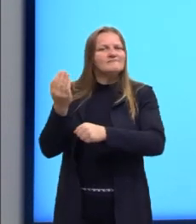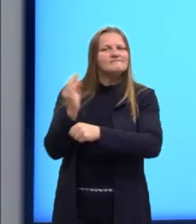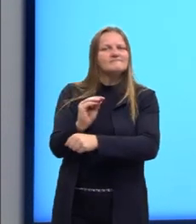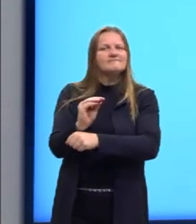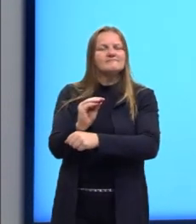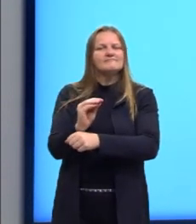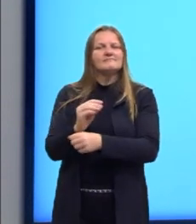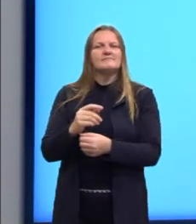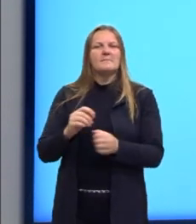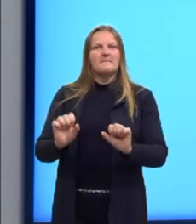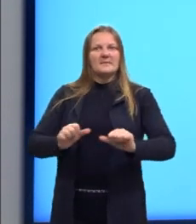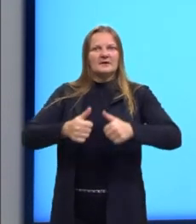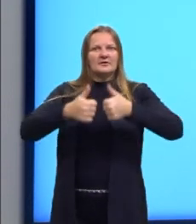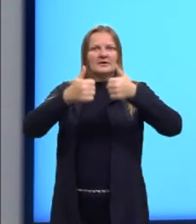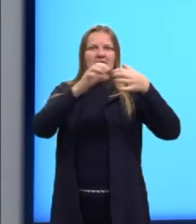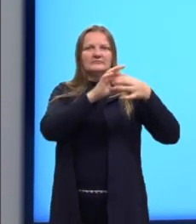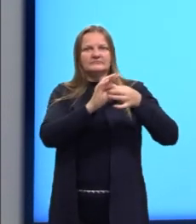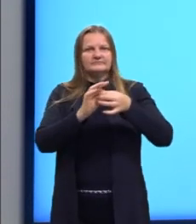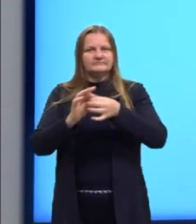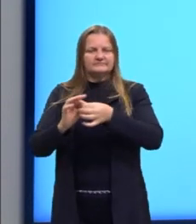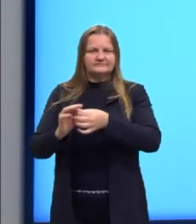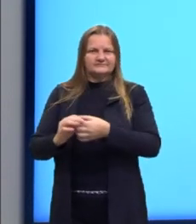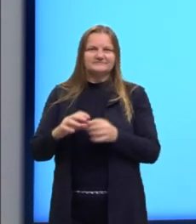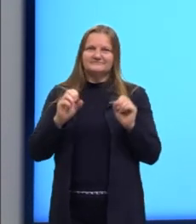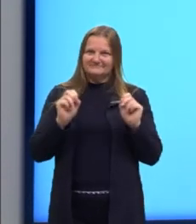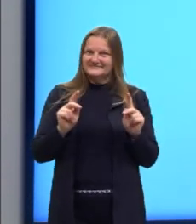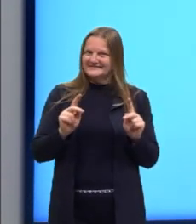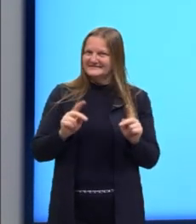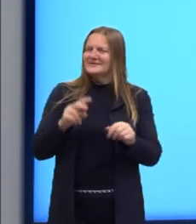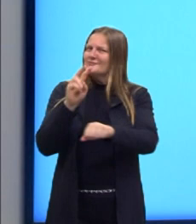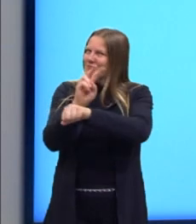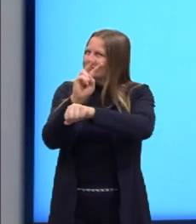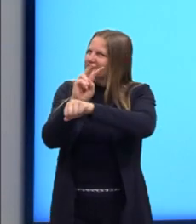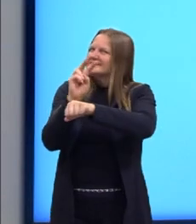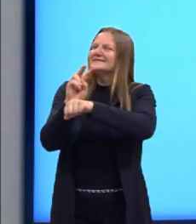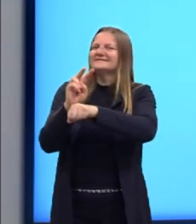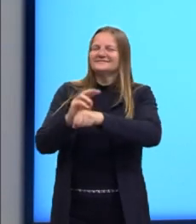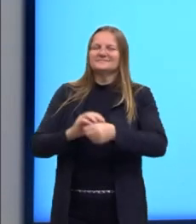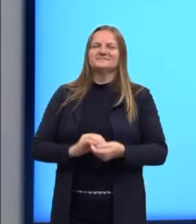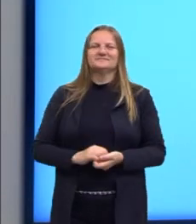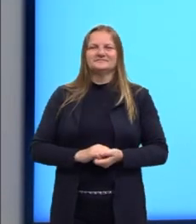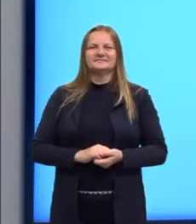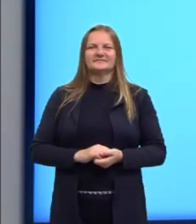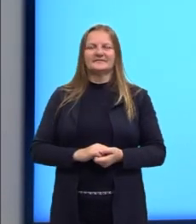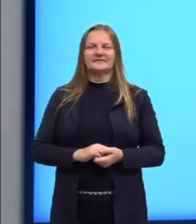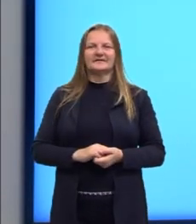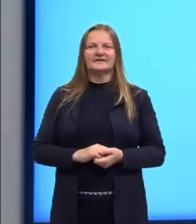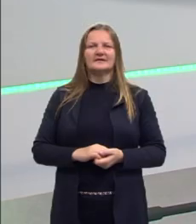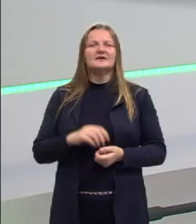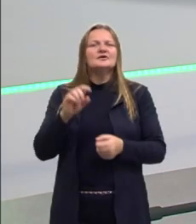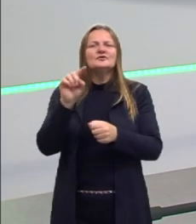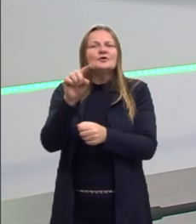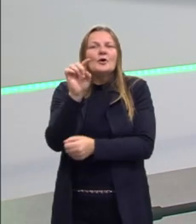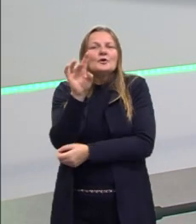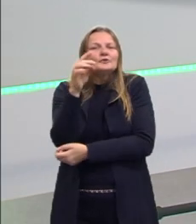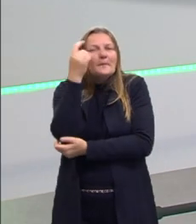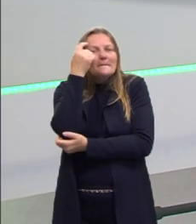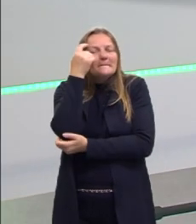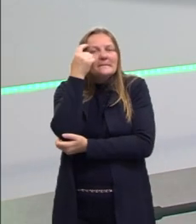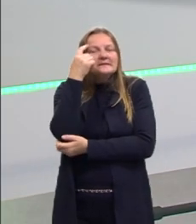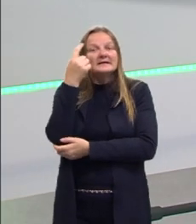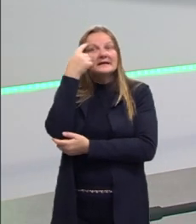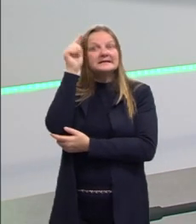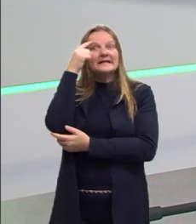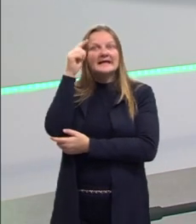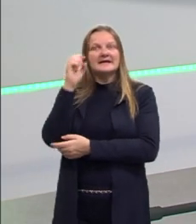a fim de melhorar a situação. Então, muito cuidado para não pensar só em eu preciso de uma ideia